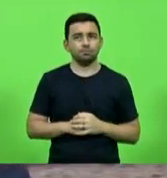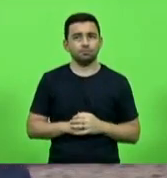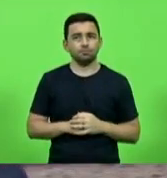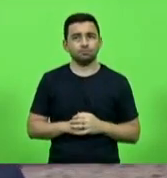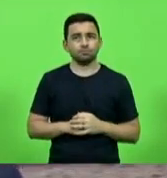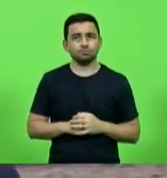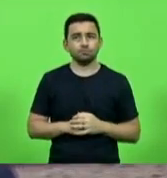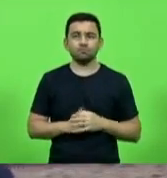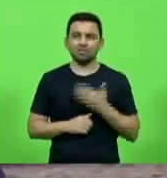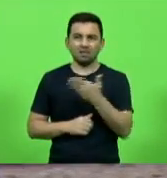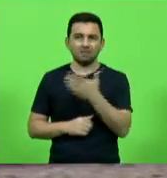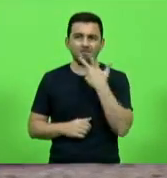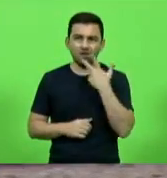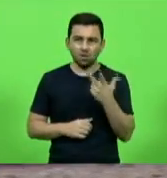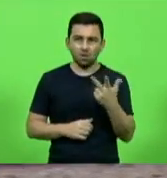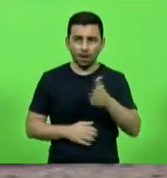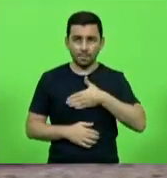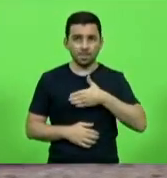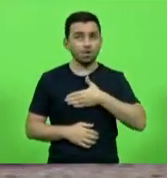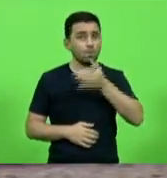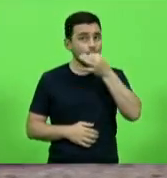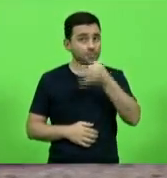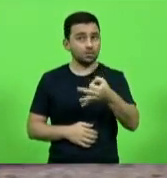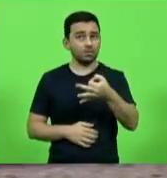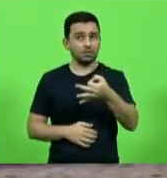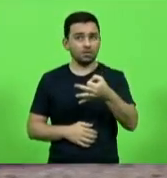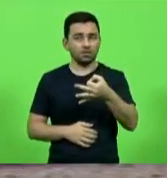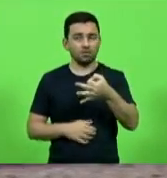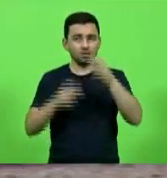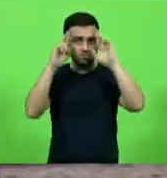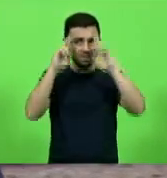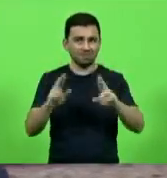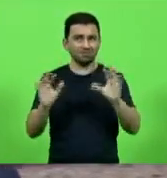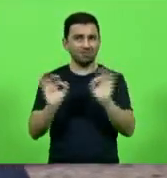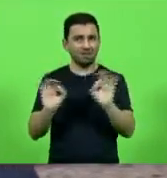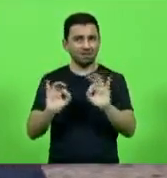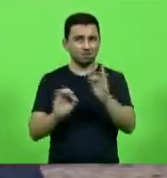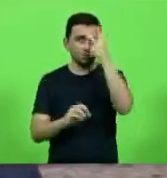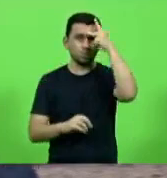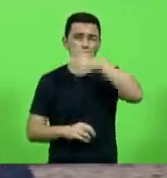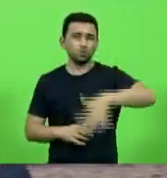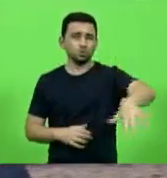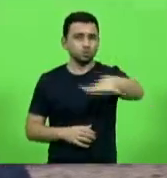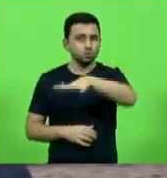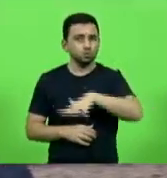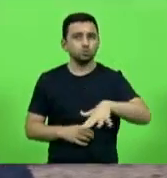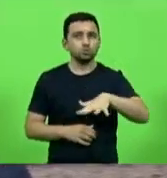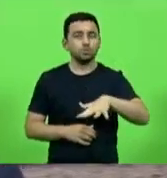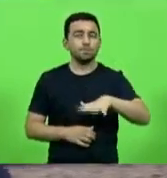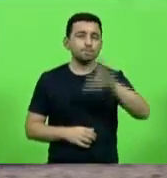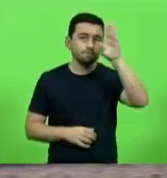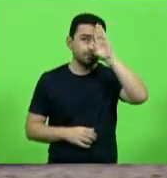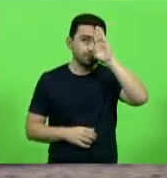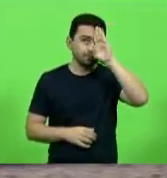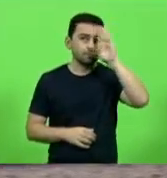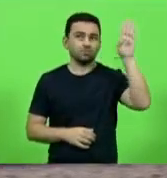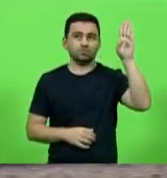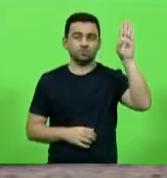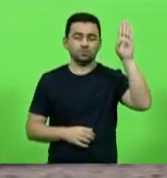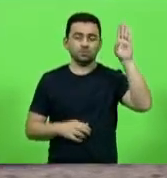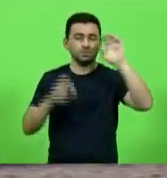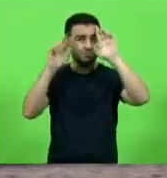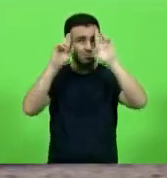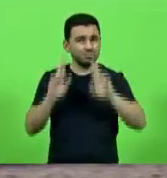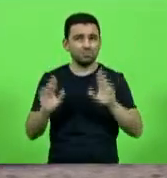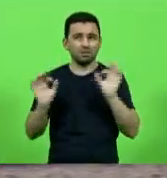E o que ele faz aqui, na minha opinião, é um desrespeito com as pessoas de bem e, principalmente, um desrespeito